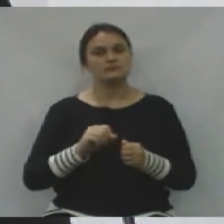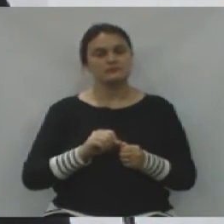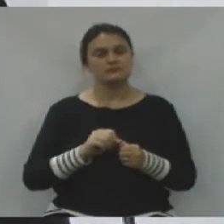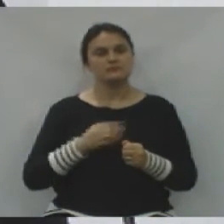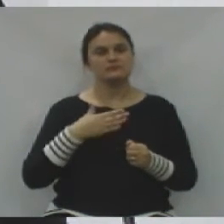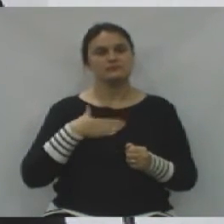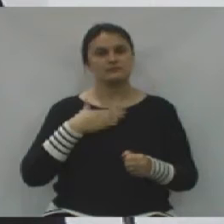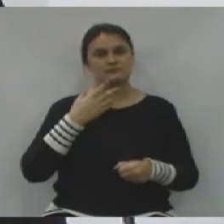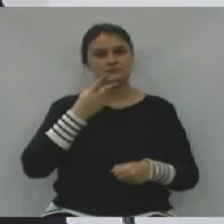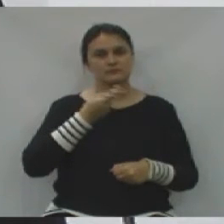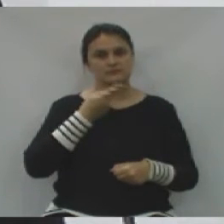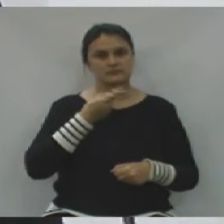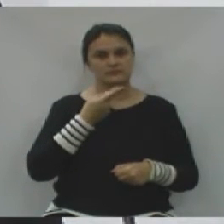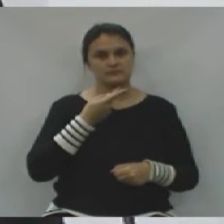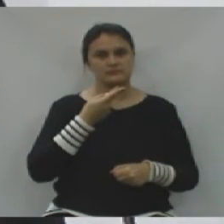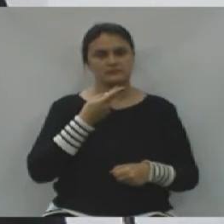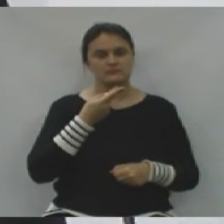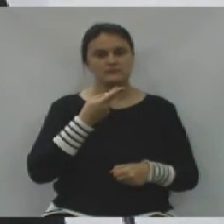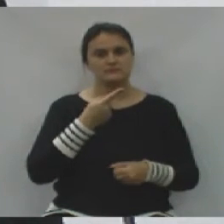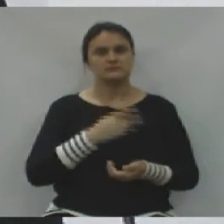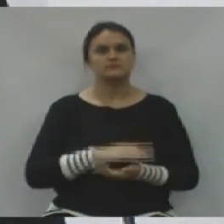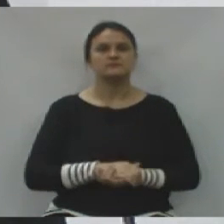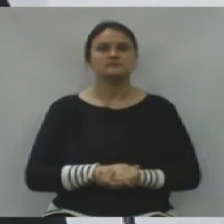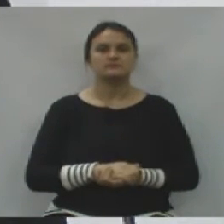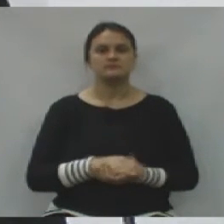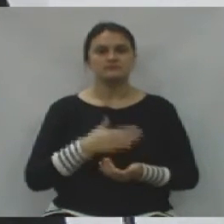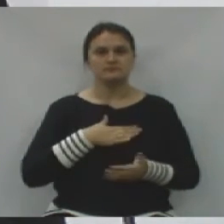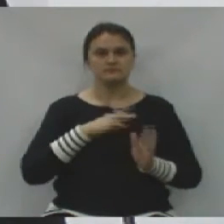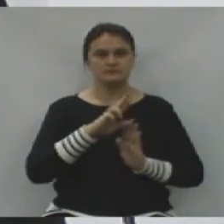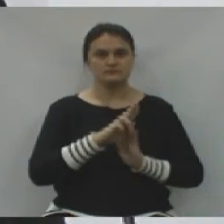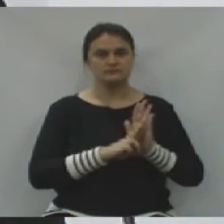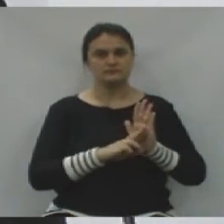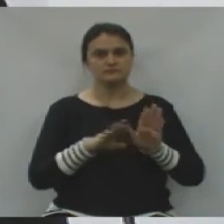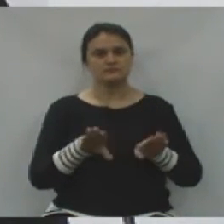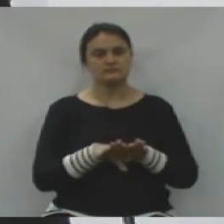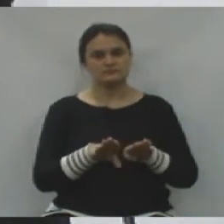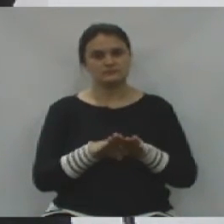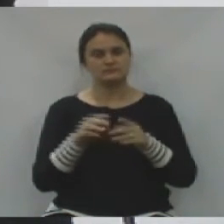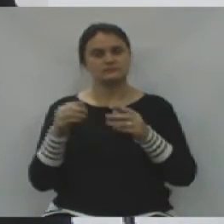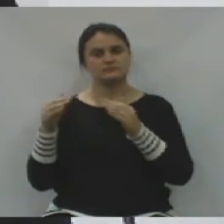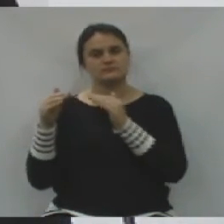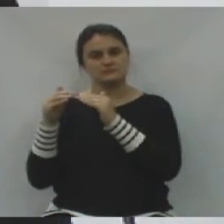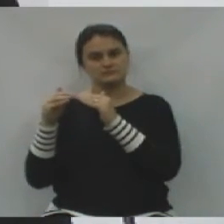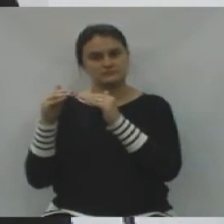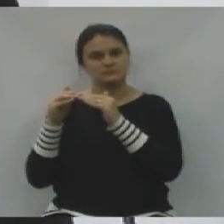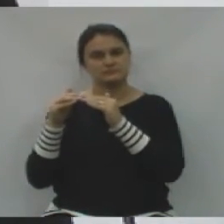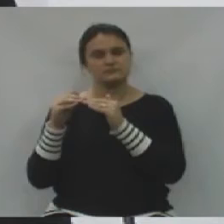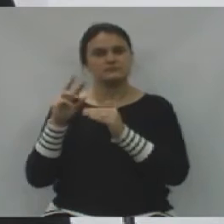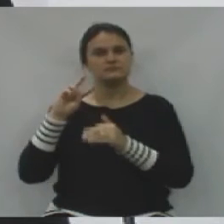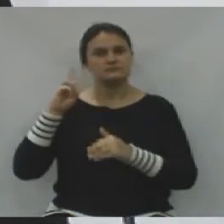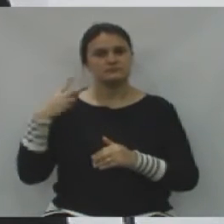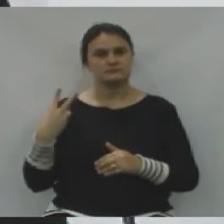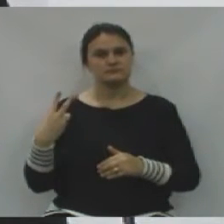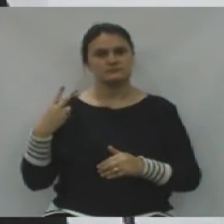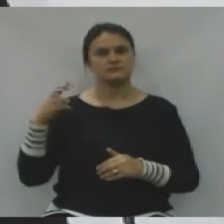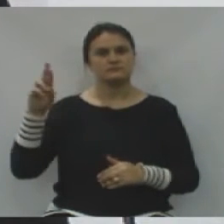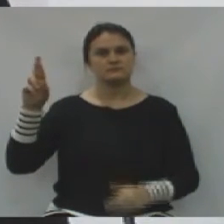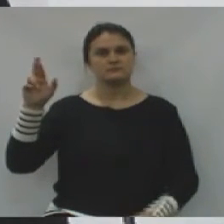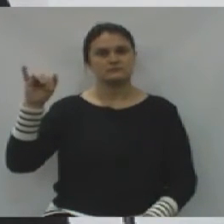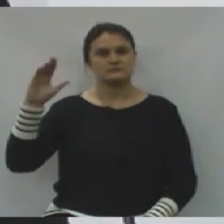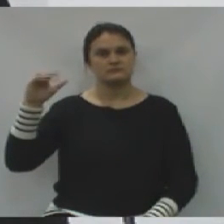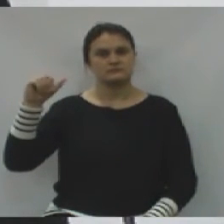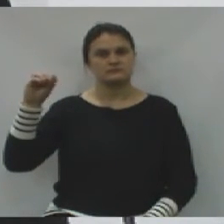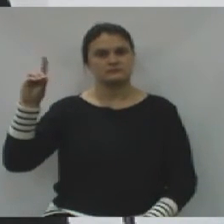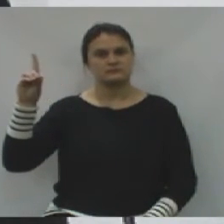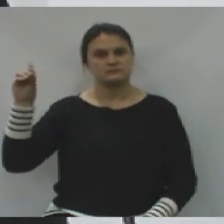meu registro dessa e esse relato também, que comunga a mesma ideia que o vereador Sass colocou